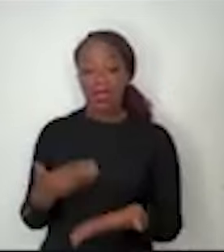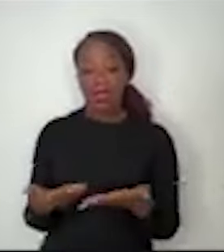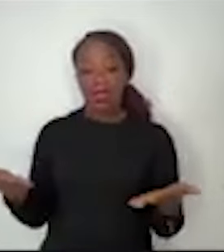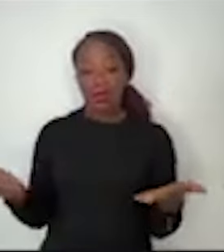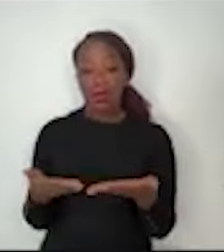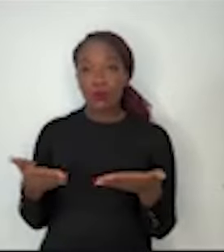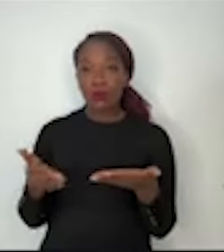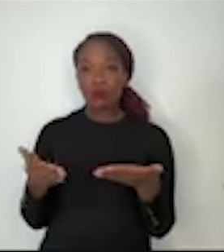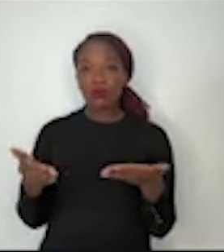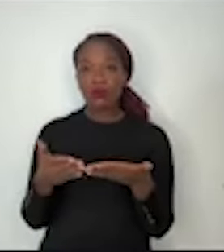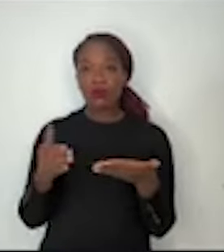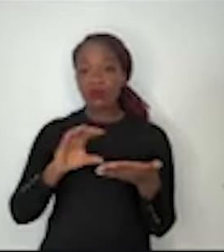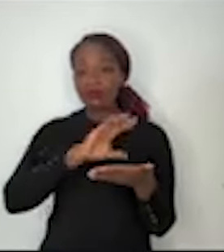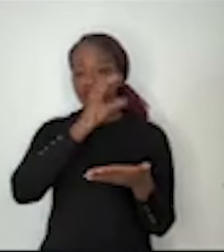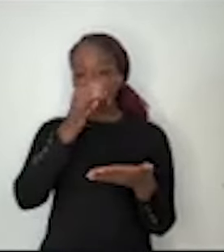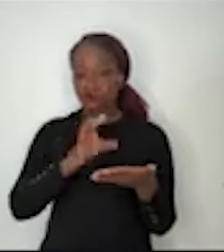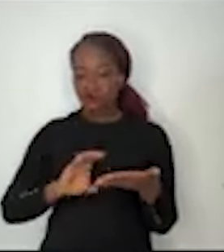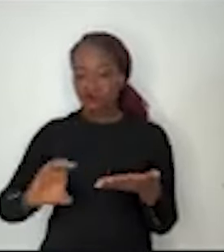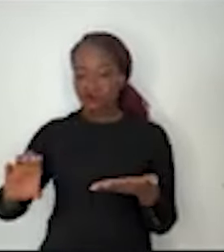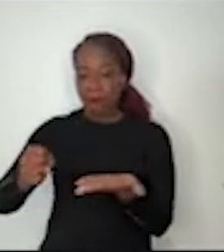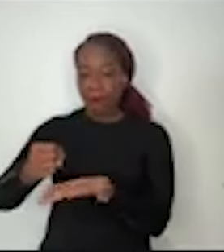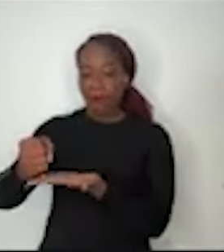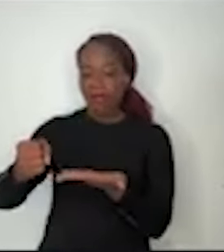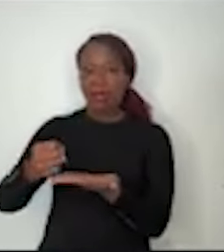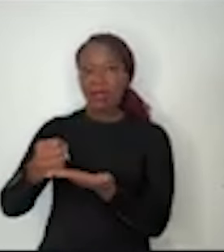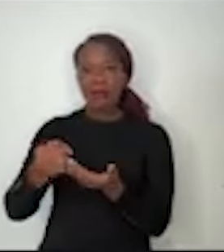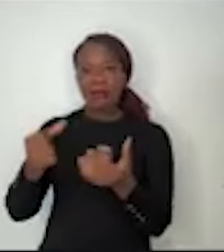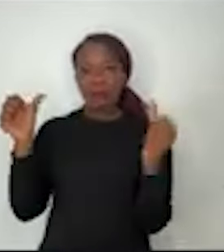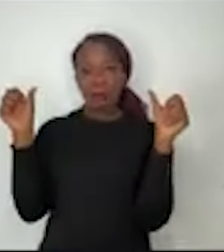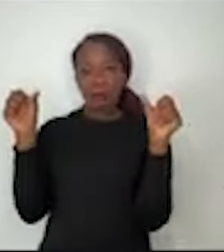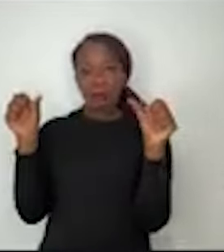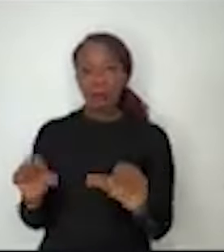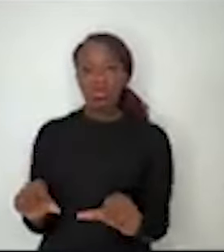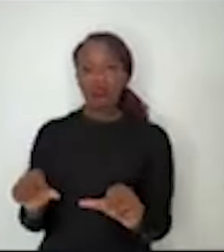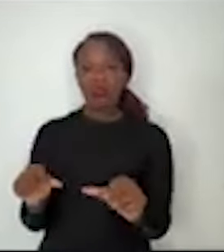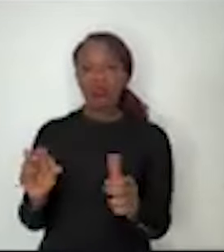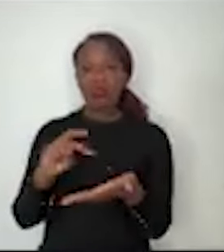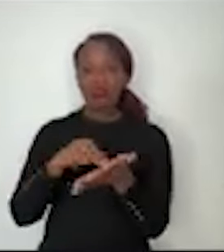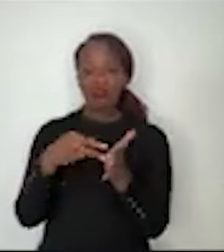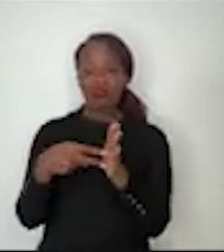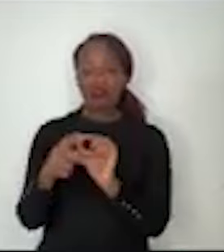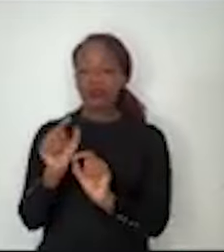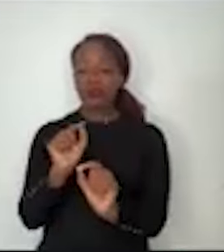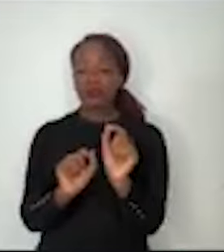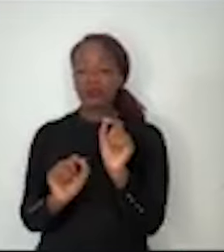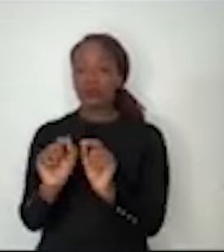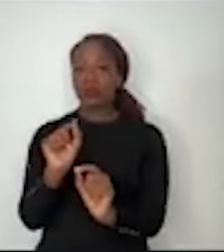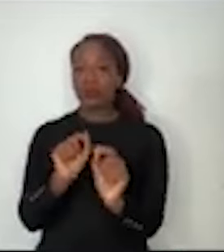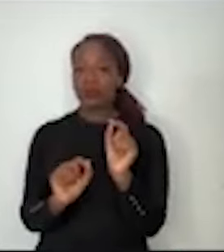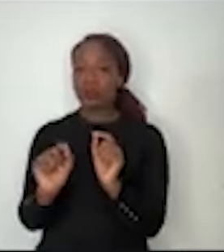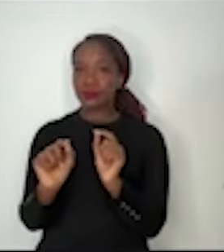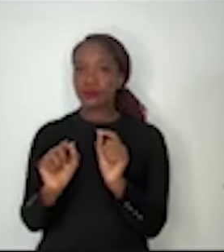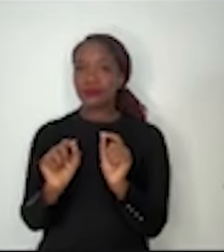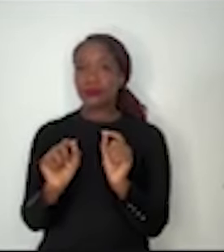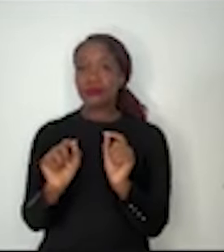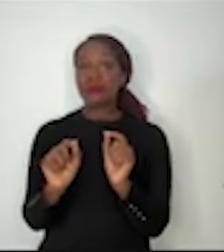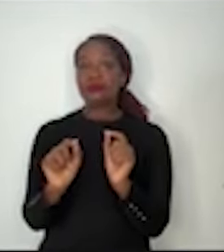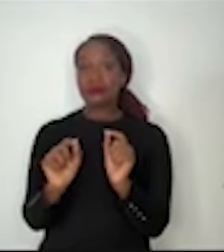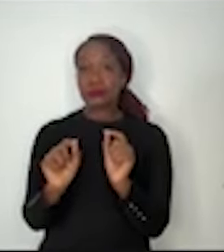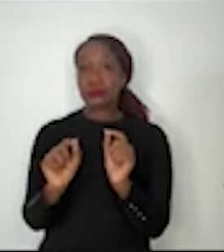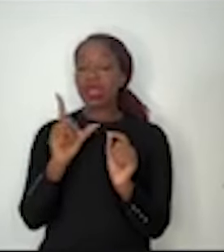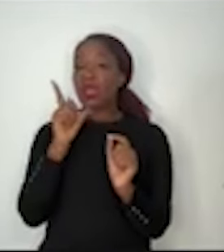insatisfatórios de saneamento básico, que significa abastecimento de água,